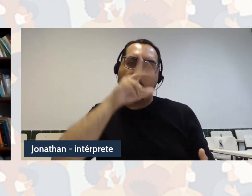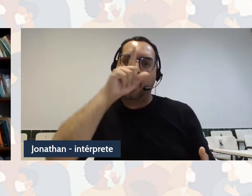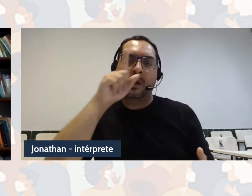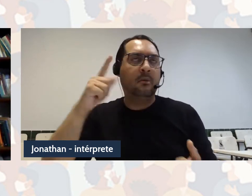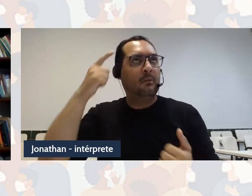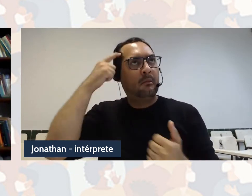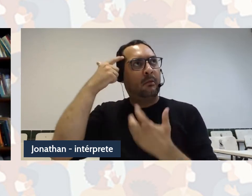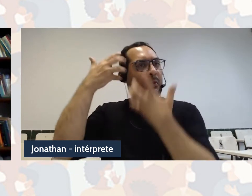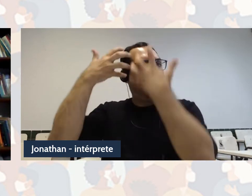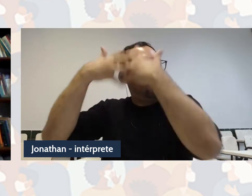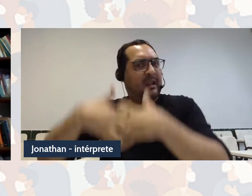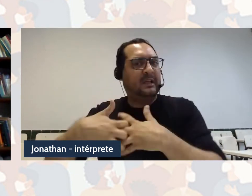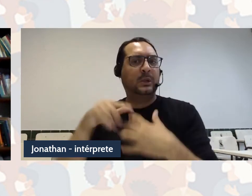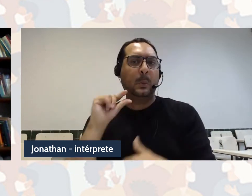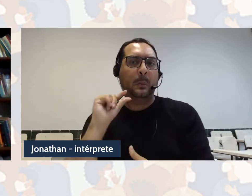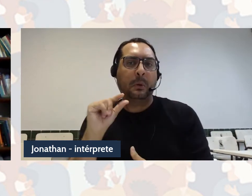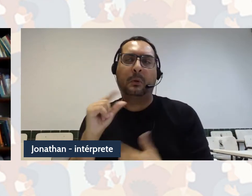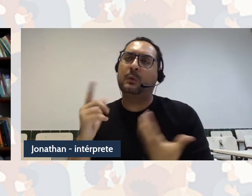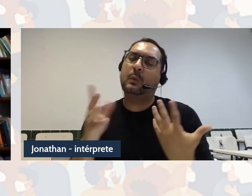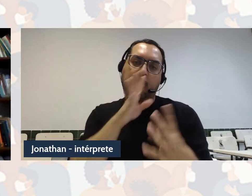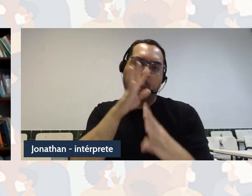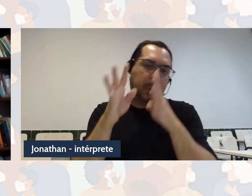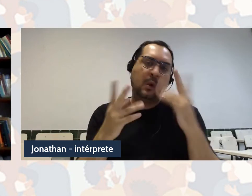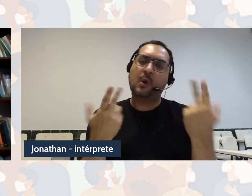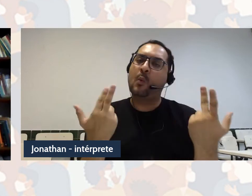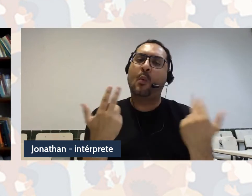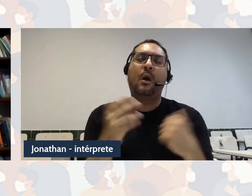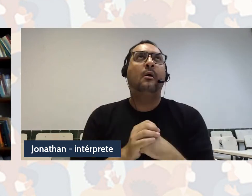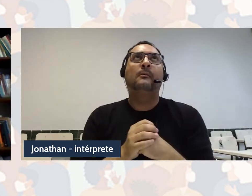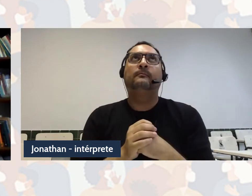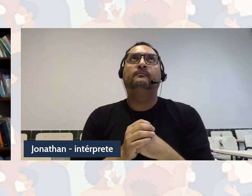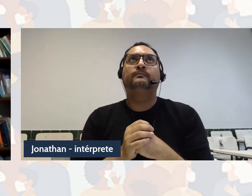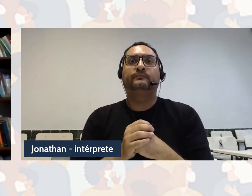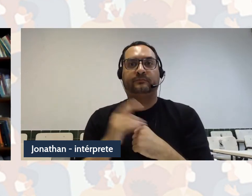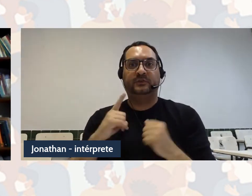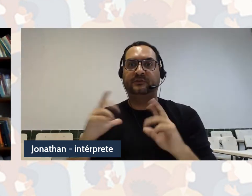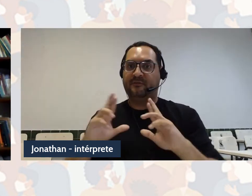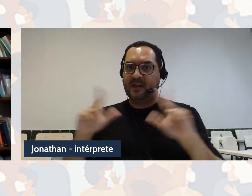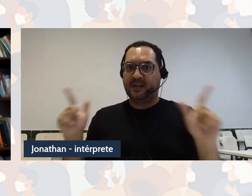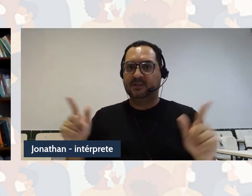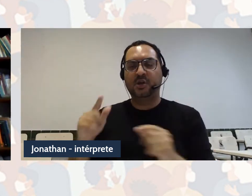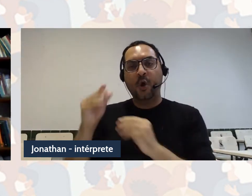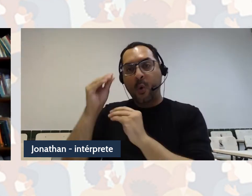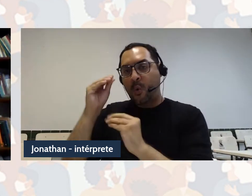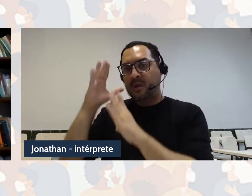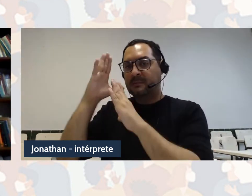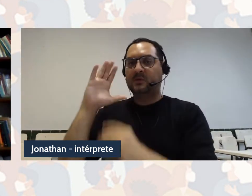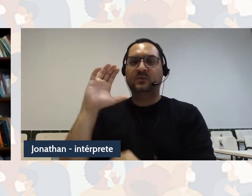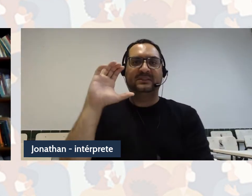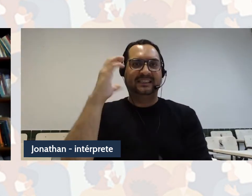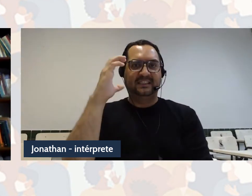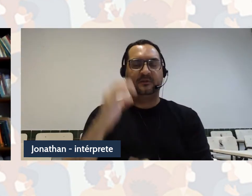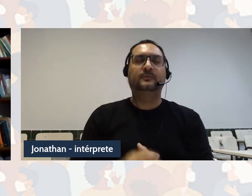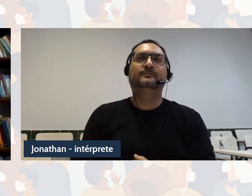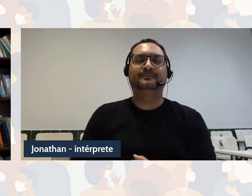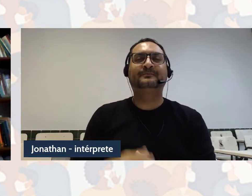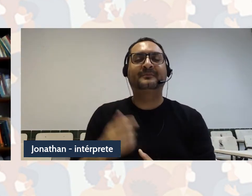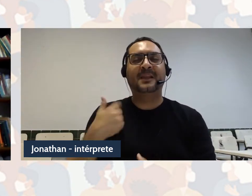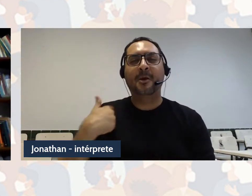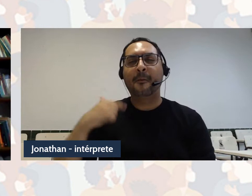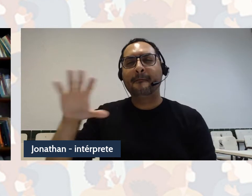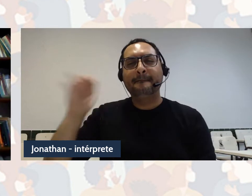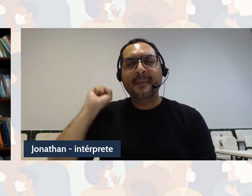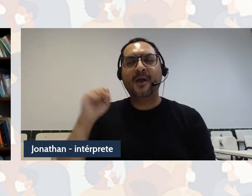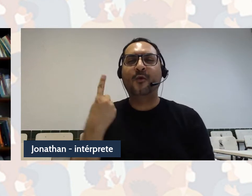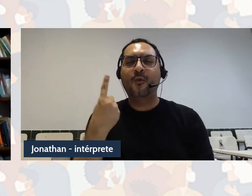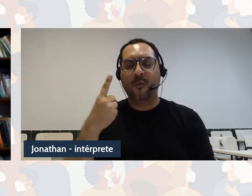maneira mais direta, como equivalente ao conhecimento científico, né. E nessa perspectiva, o Foucault, que eu vou trazer aqui para